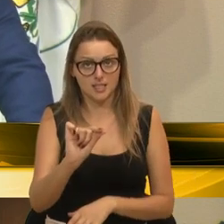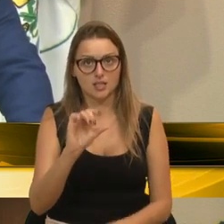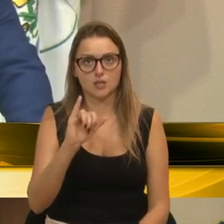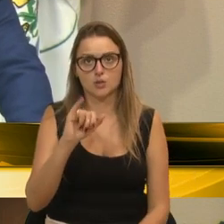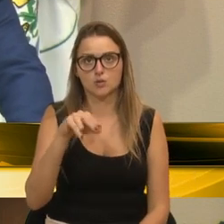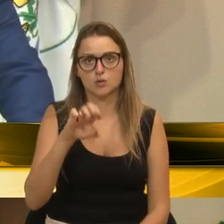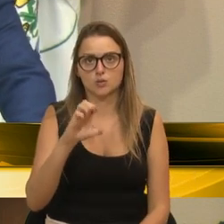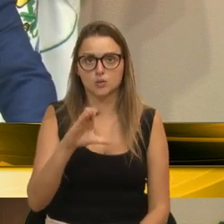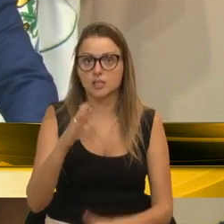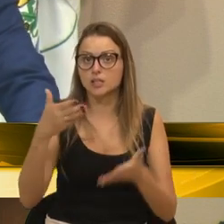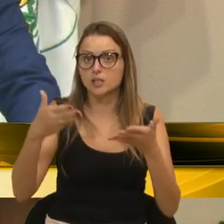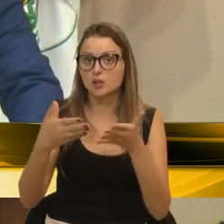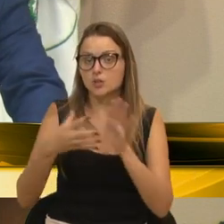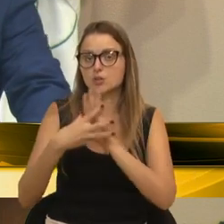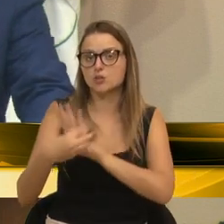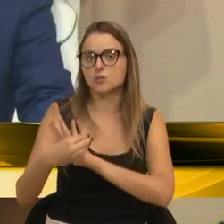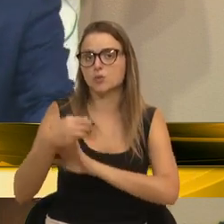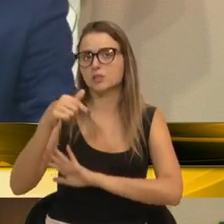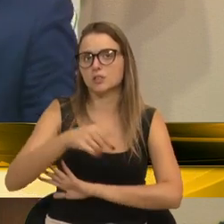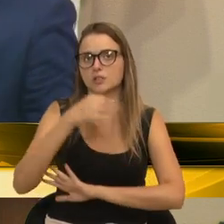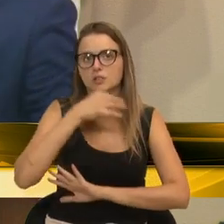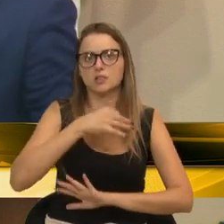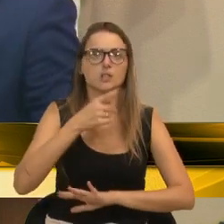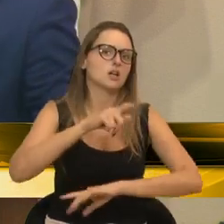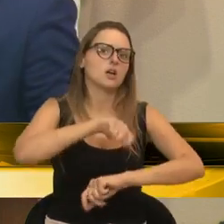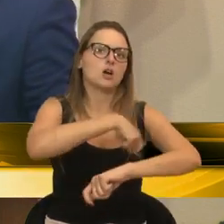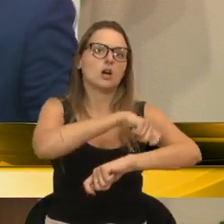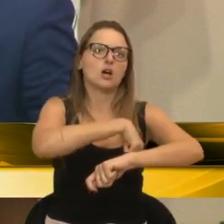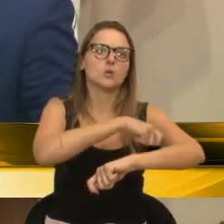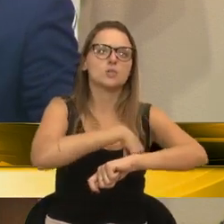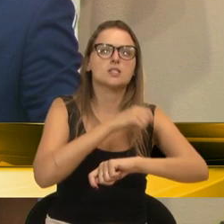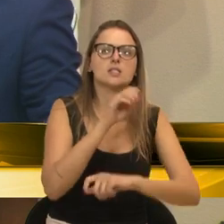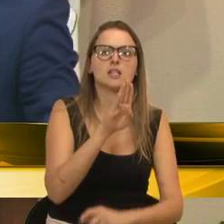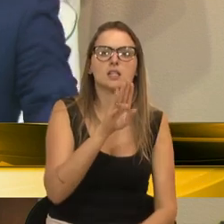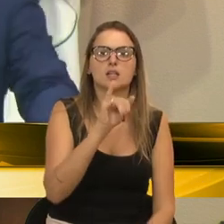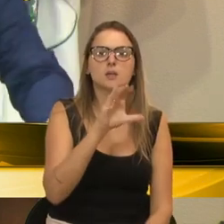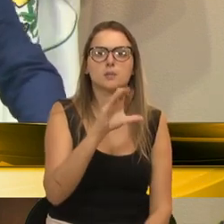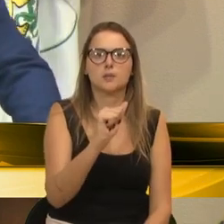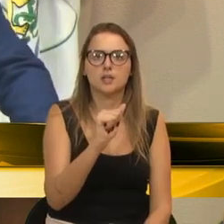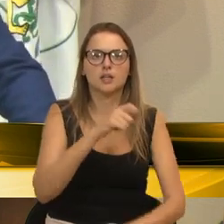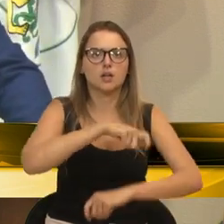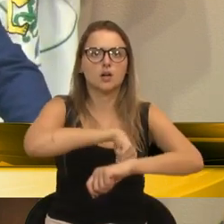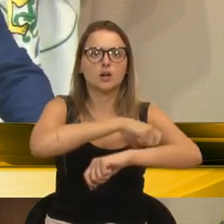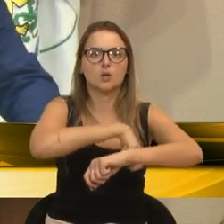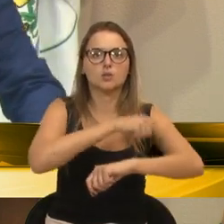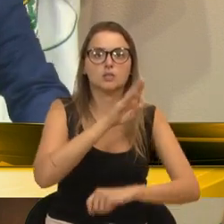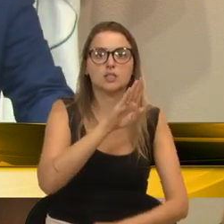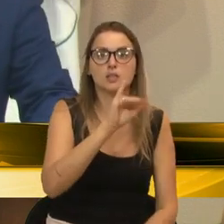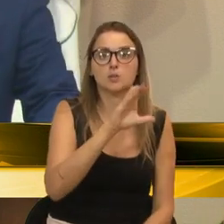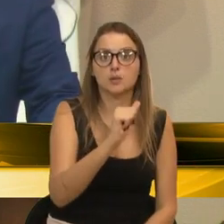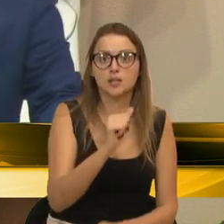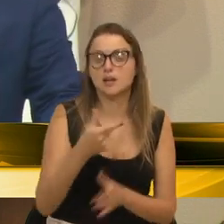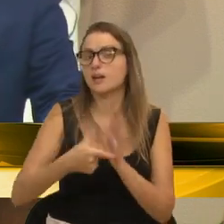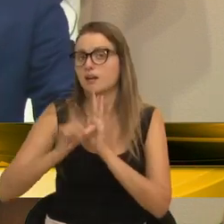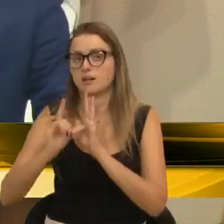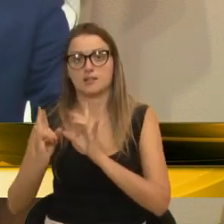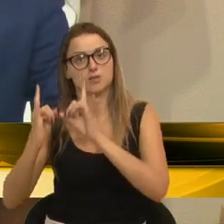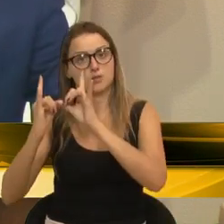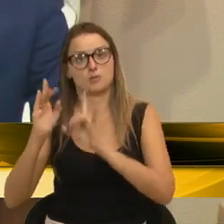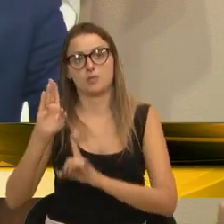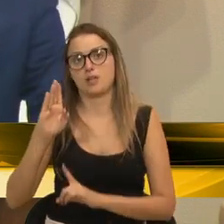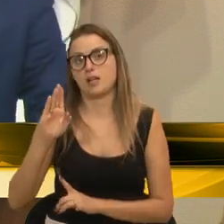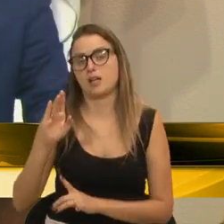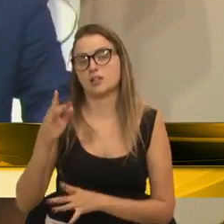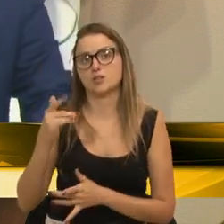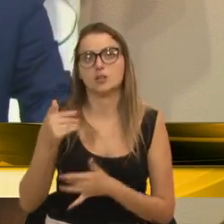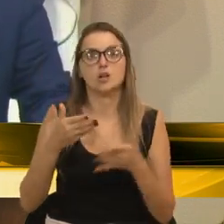exemplo em Caxias do Sul, peguem a cozinha do Bica. Peguem a cozinha do Bica, saiu da incubadora. Hoje está